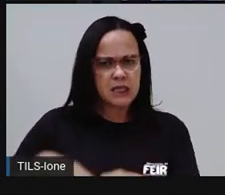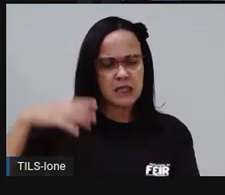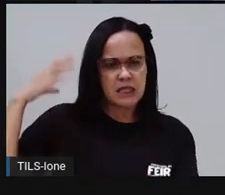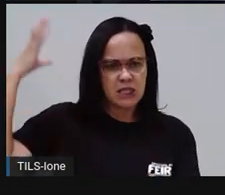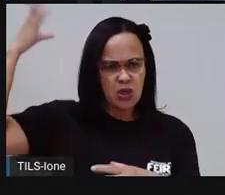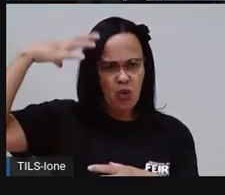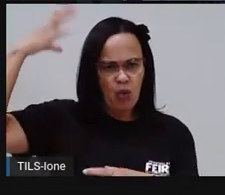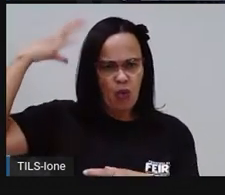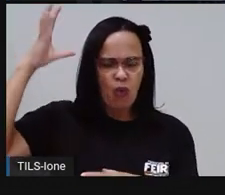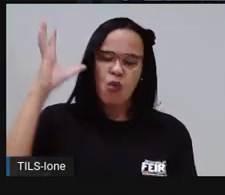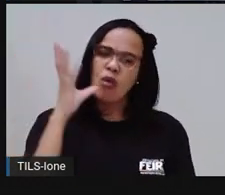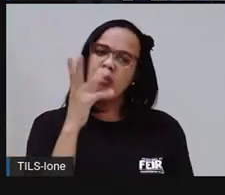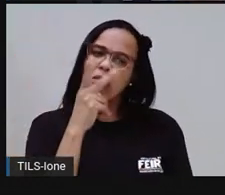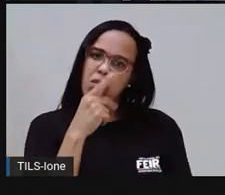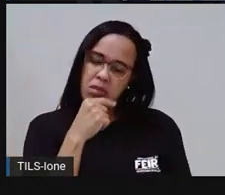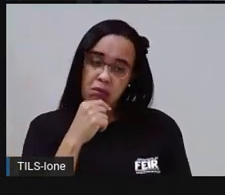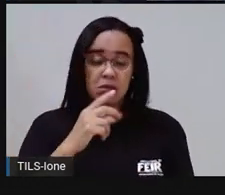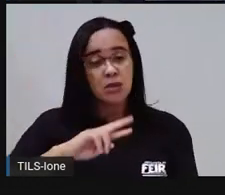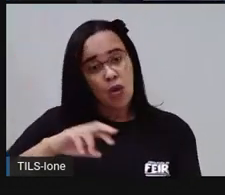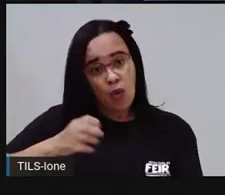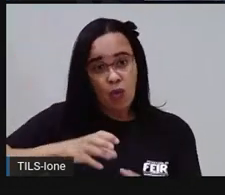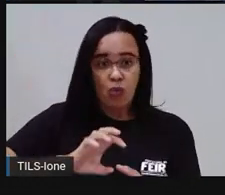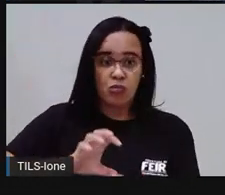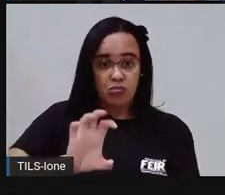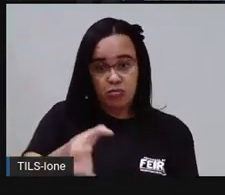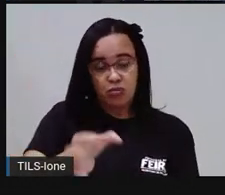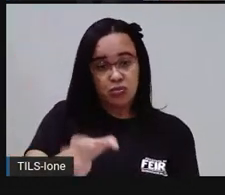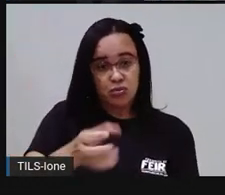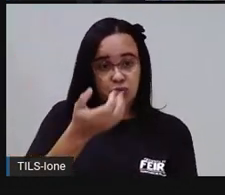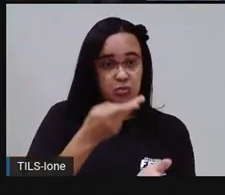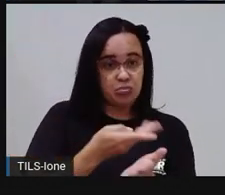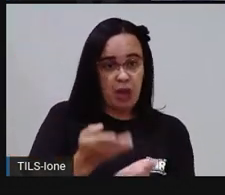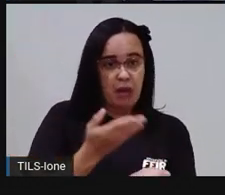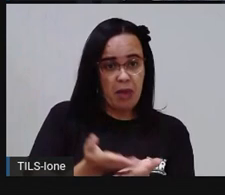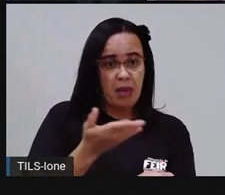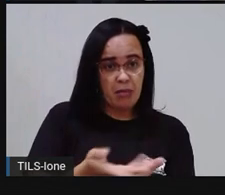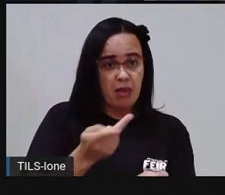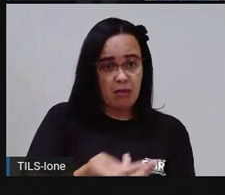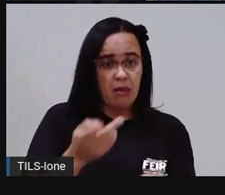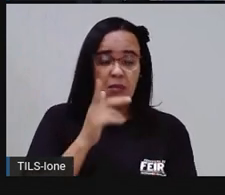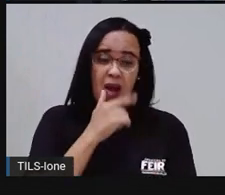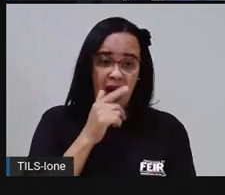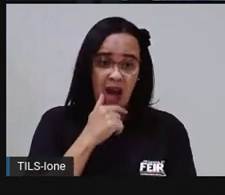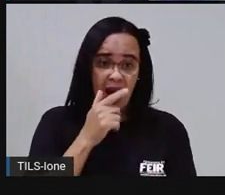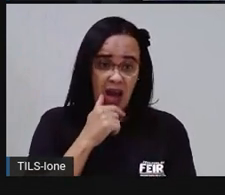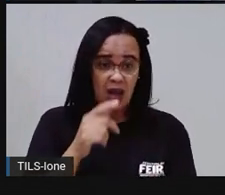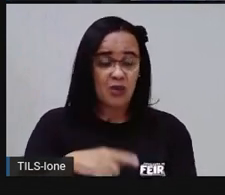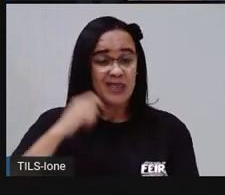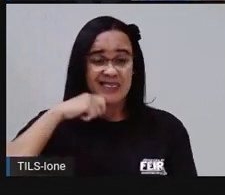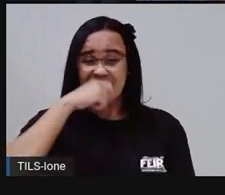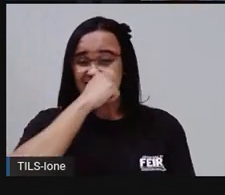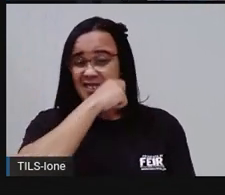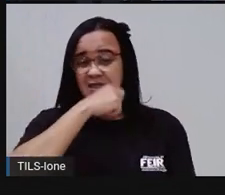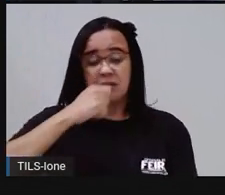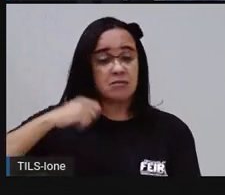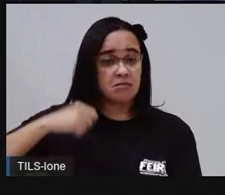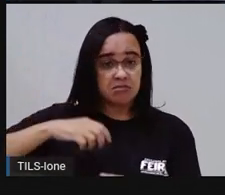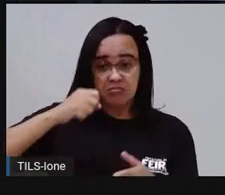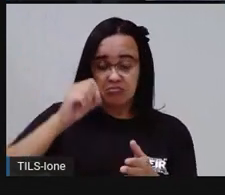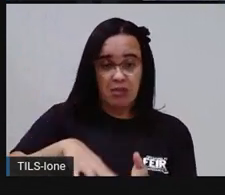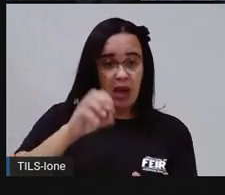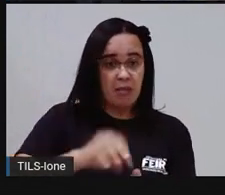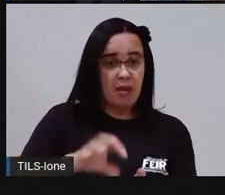deixar a torneira ligada o tempo todo, escovar o dente com a torneira aberta e deixar a mangueira ligada lá, sem estar usando, isso tudo vai estar